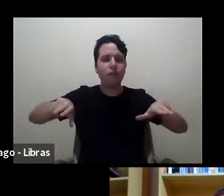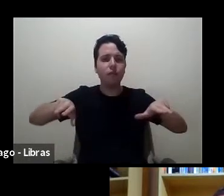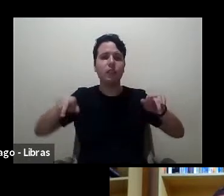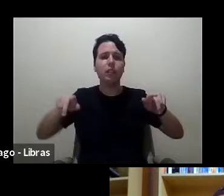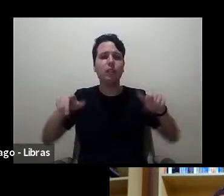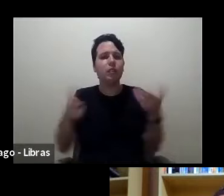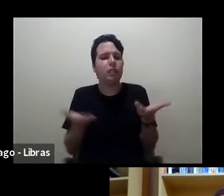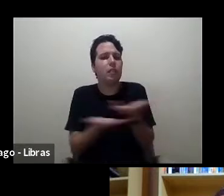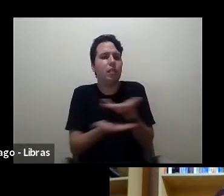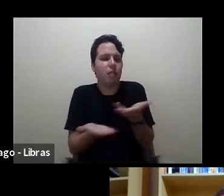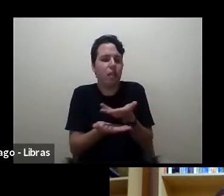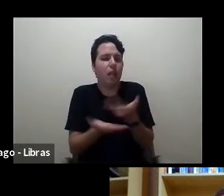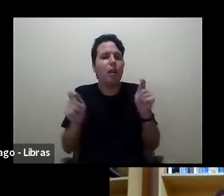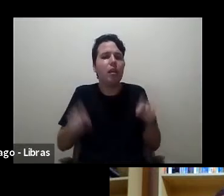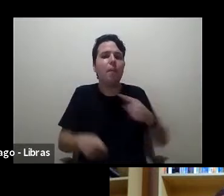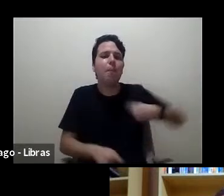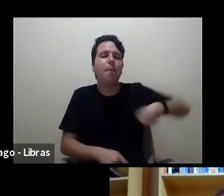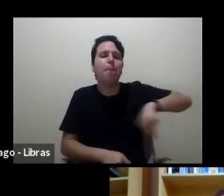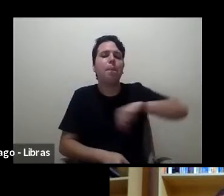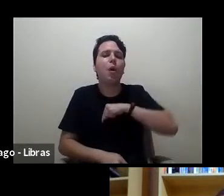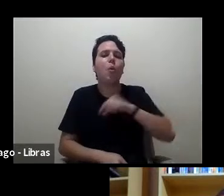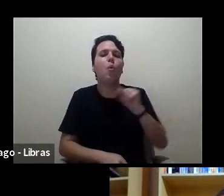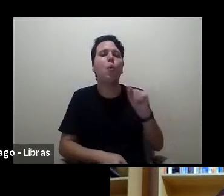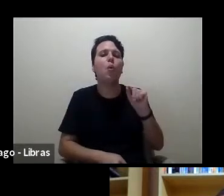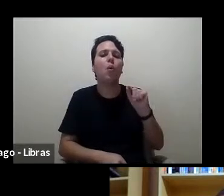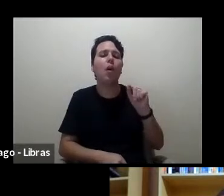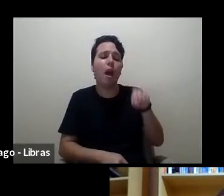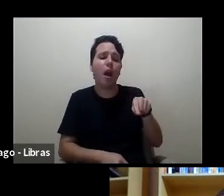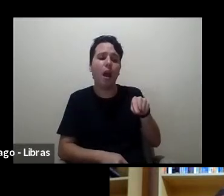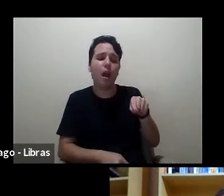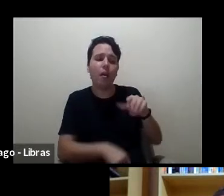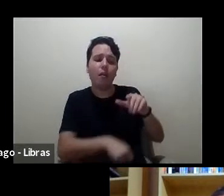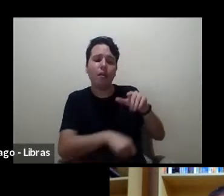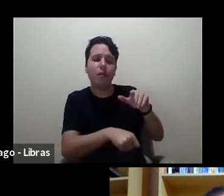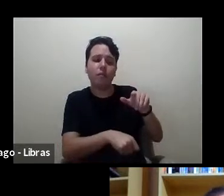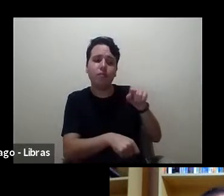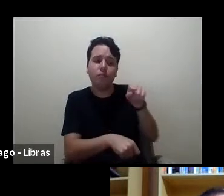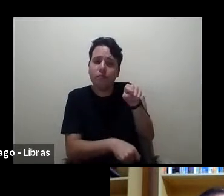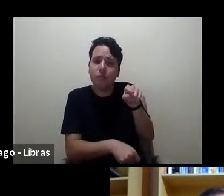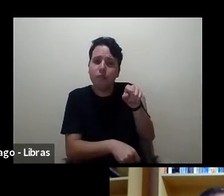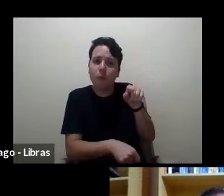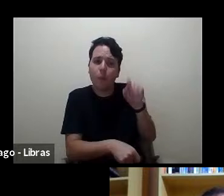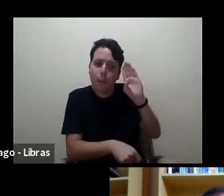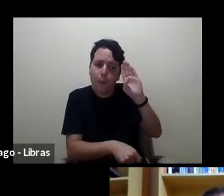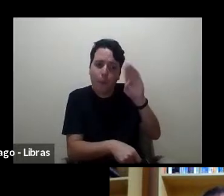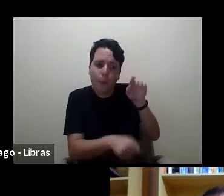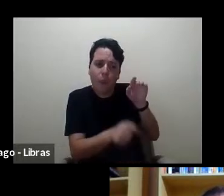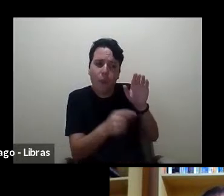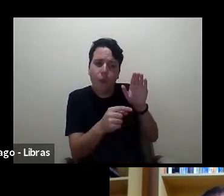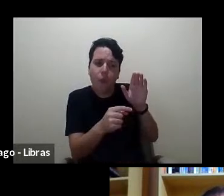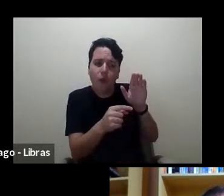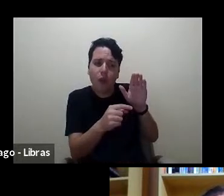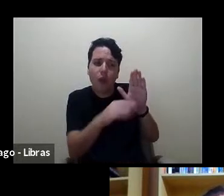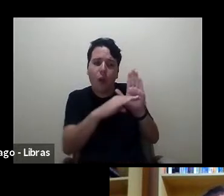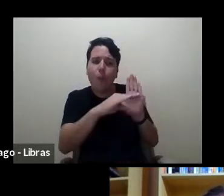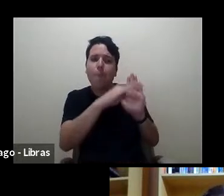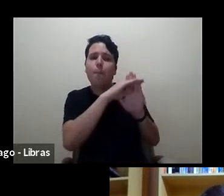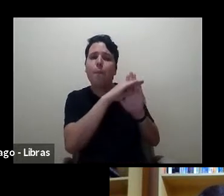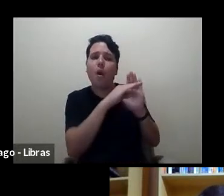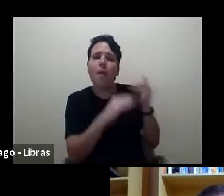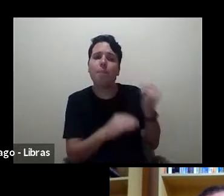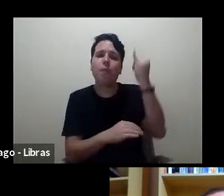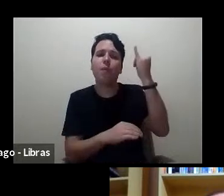nós como um ponto importante nesse momento que nós estamos ultimando o planejamento da